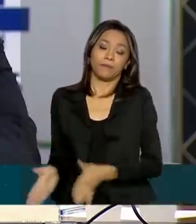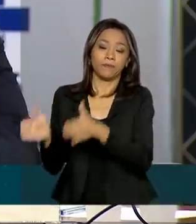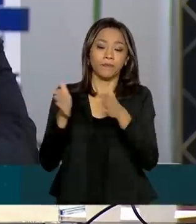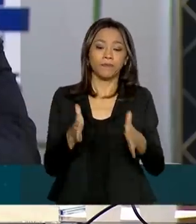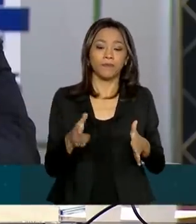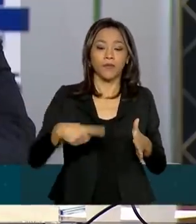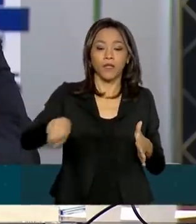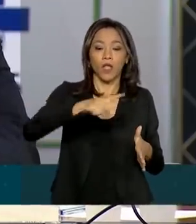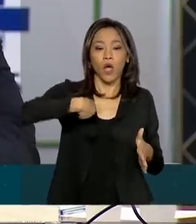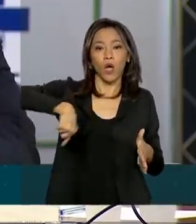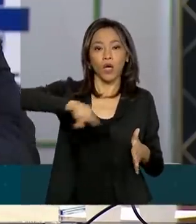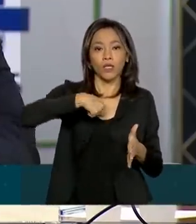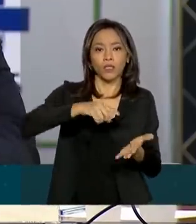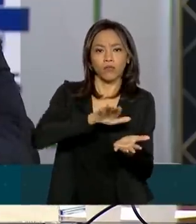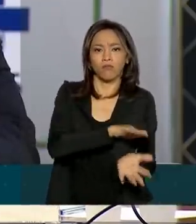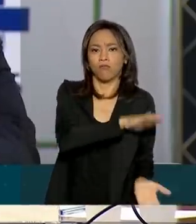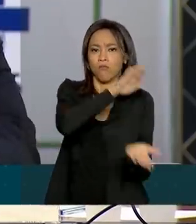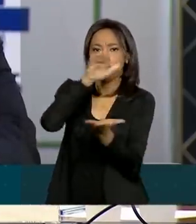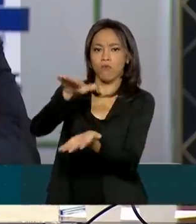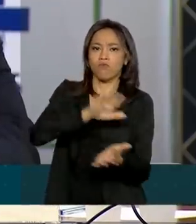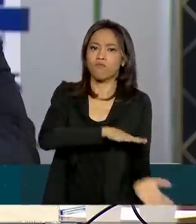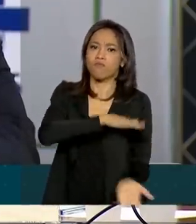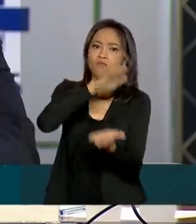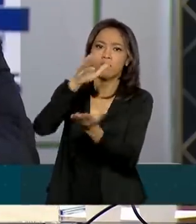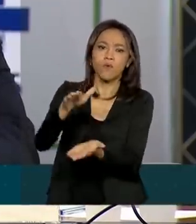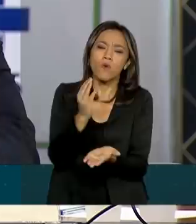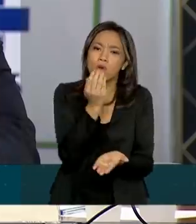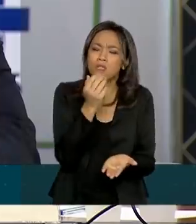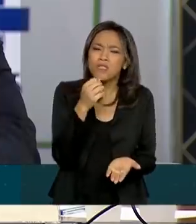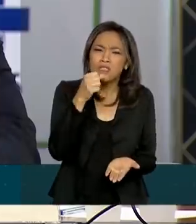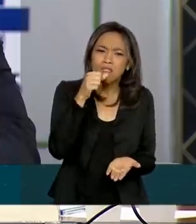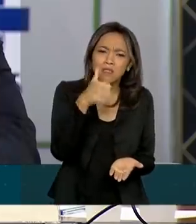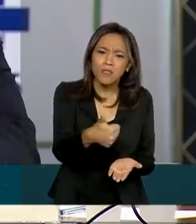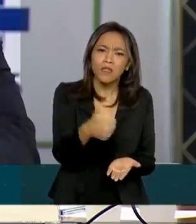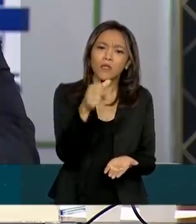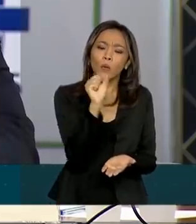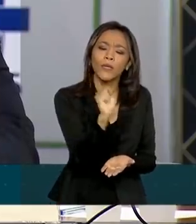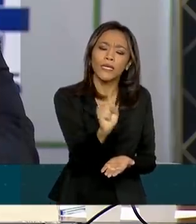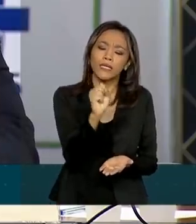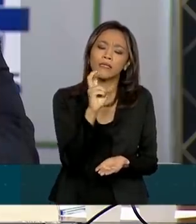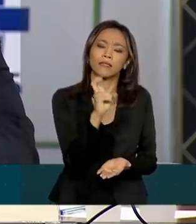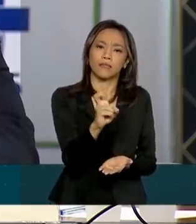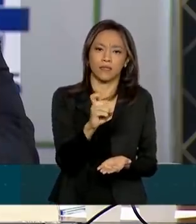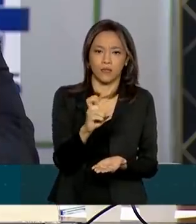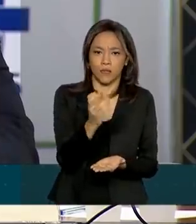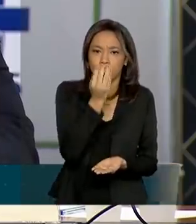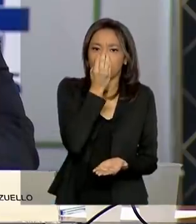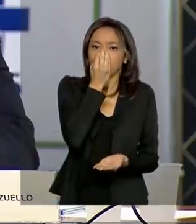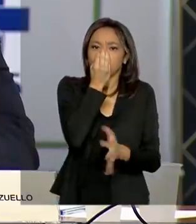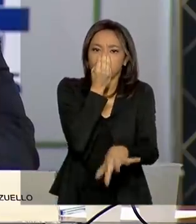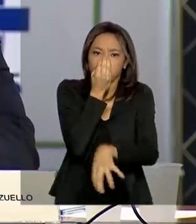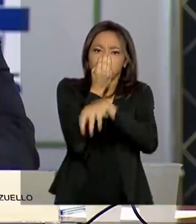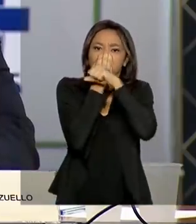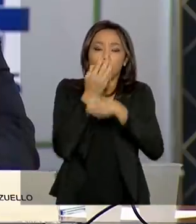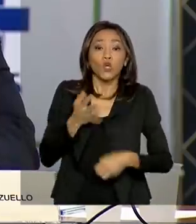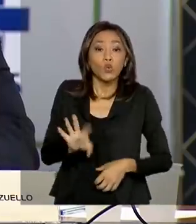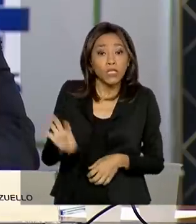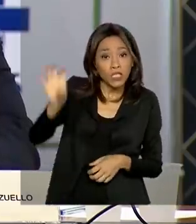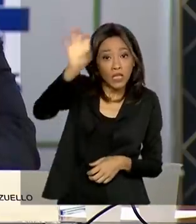em torno de 185 respiradores para aqueles estados e municípios mais afetados.